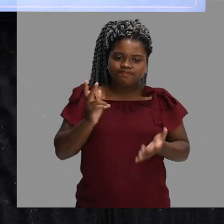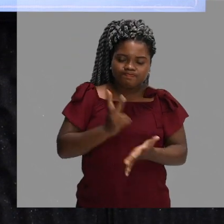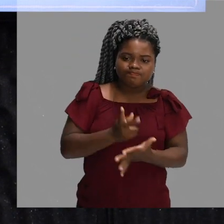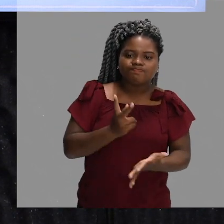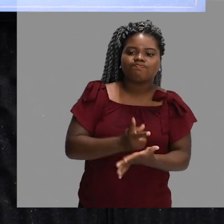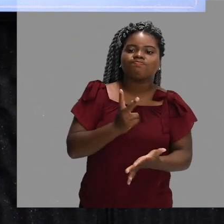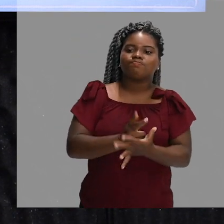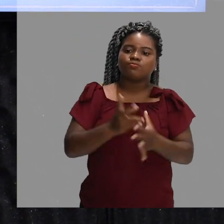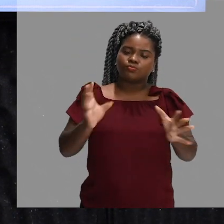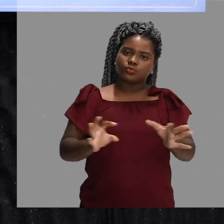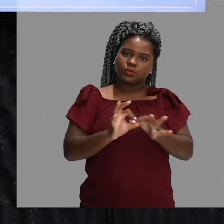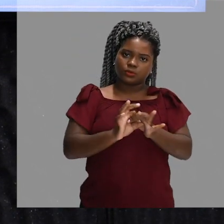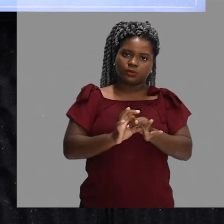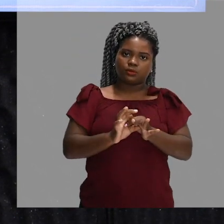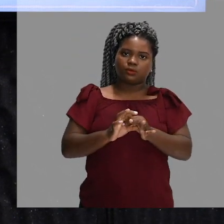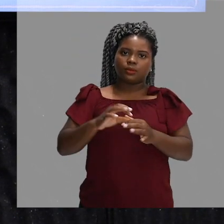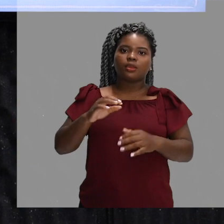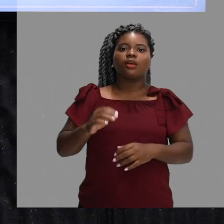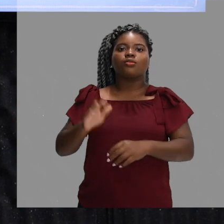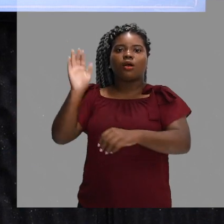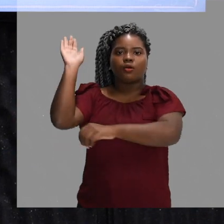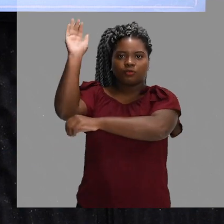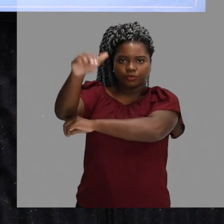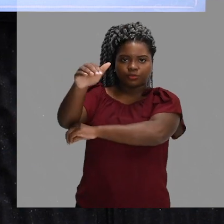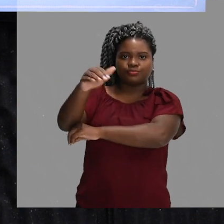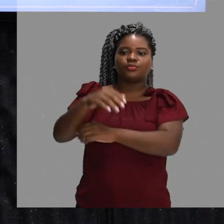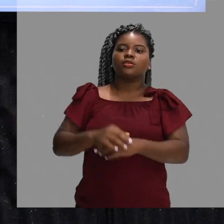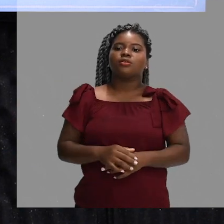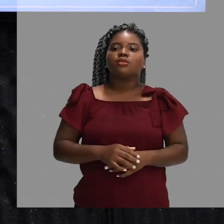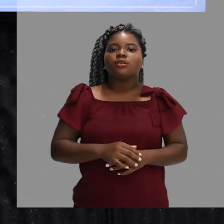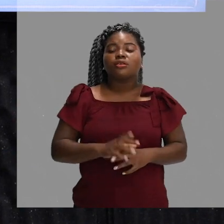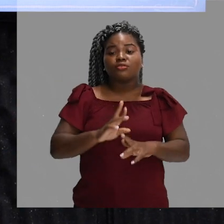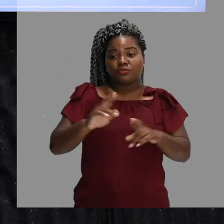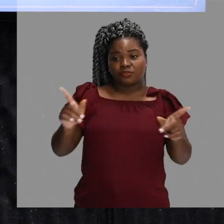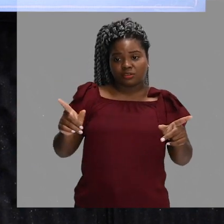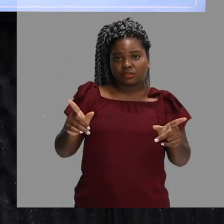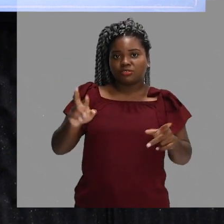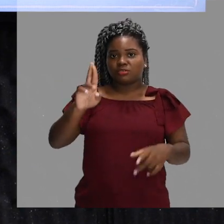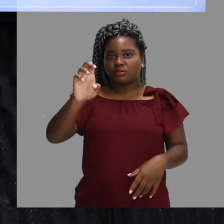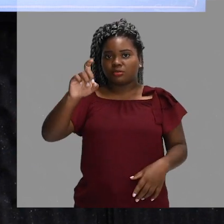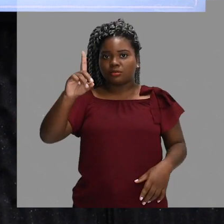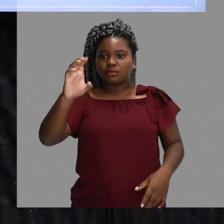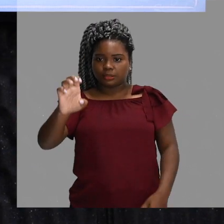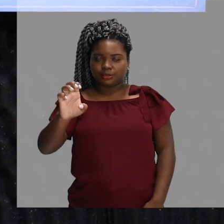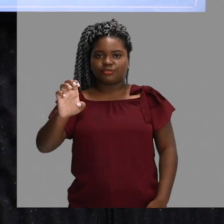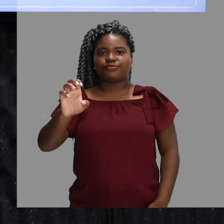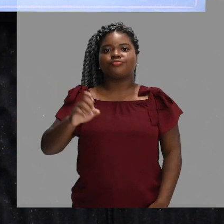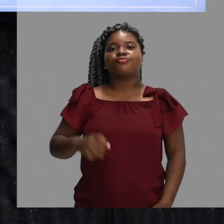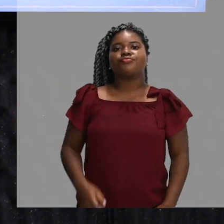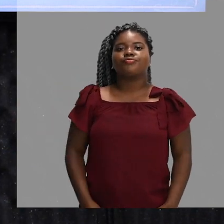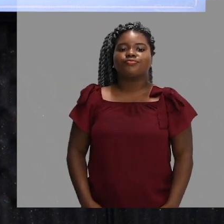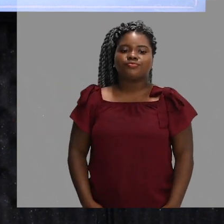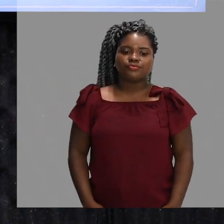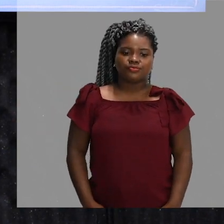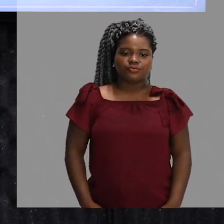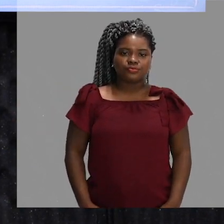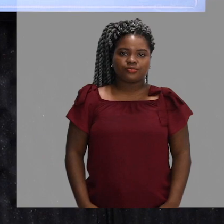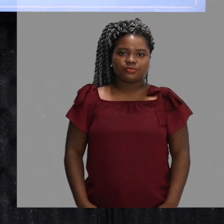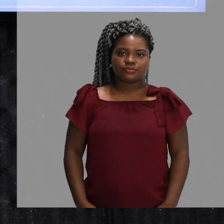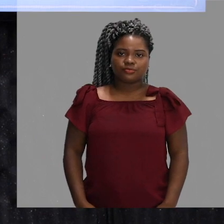físico entre os atletas, tá certo? Dividido por uma rede com a lógica do passar a bola de um lado para o outro.